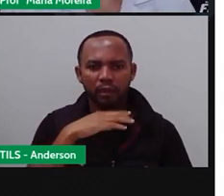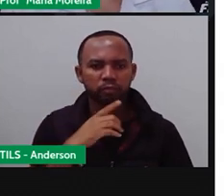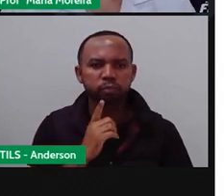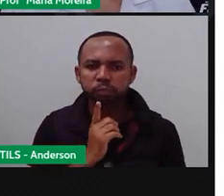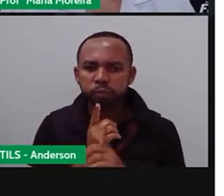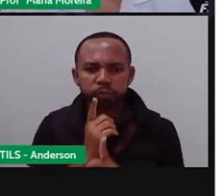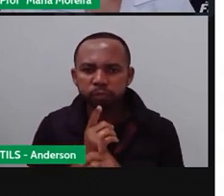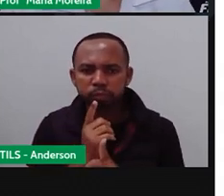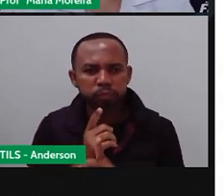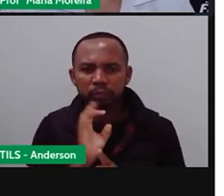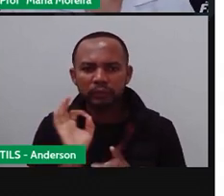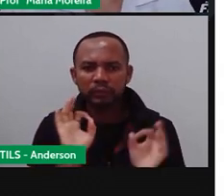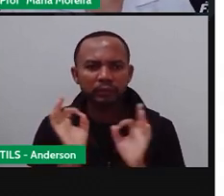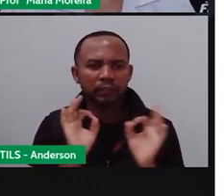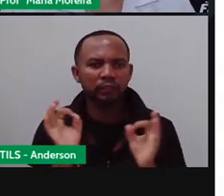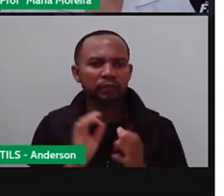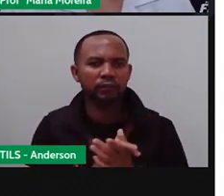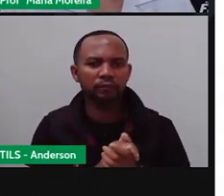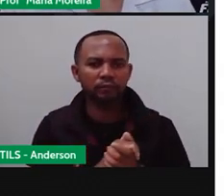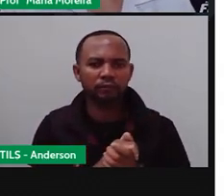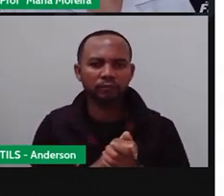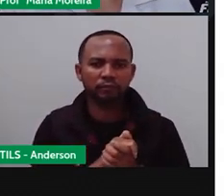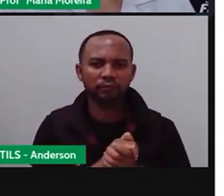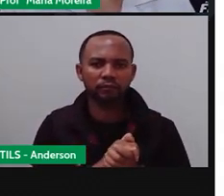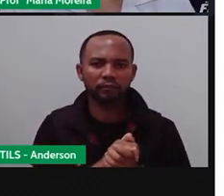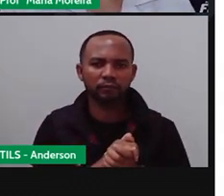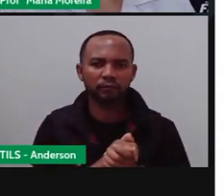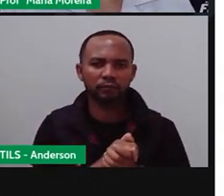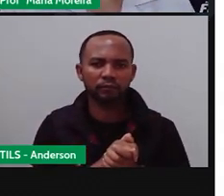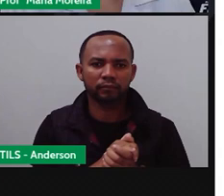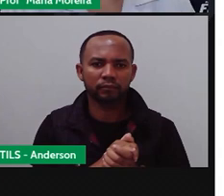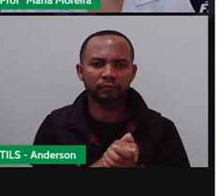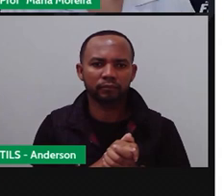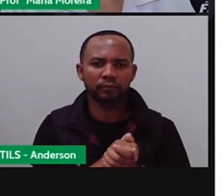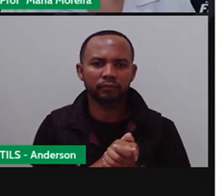foram avaliados e que não estão aí nessa lista.